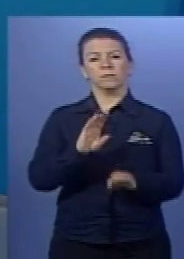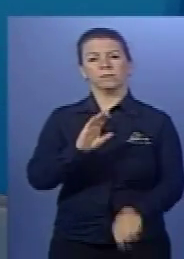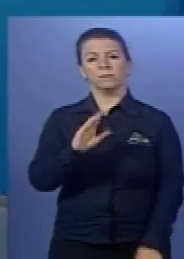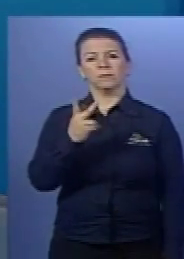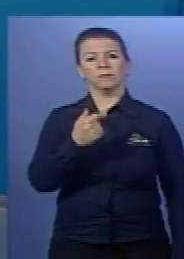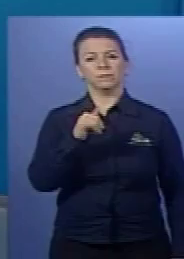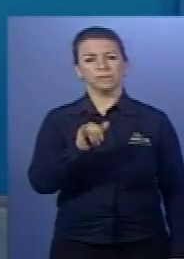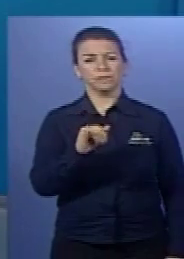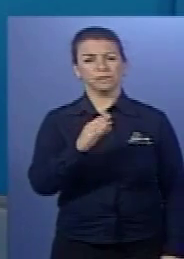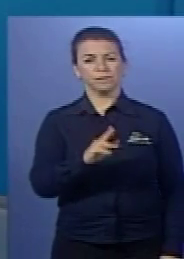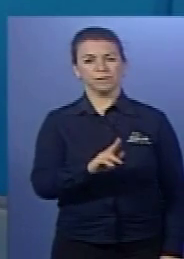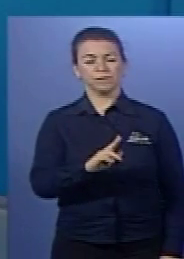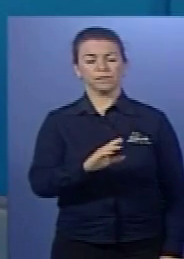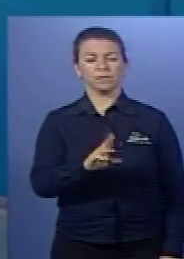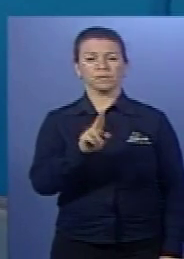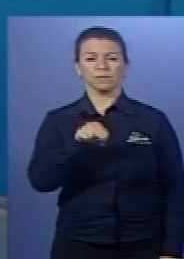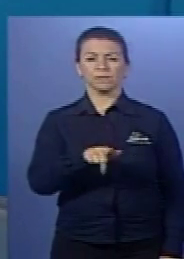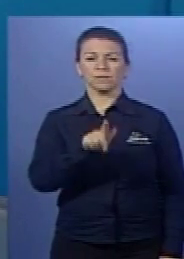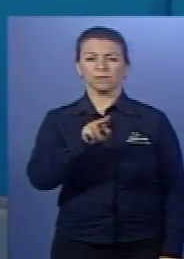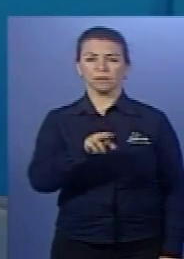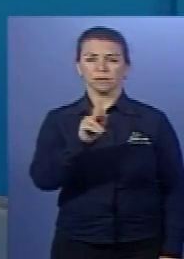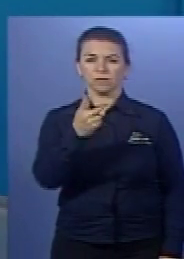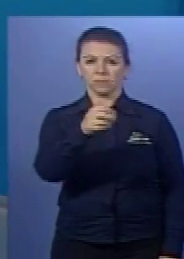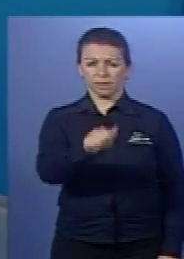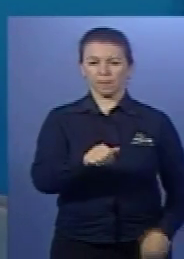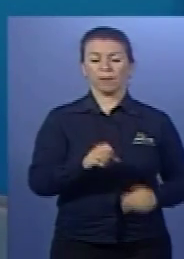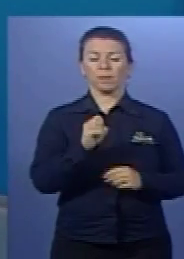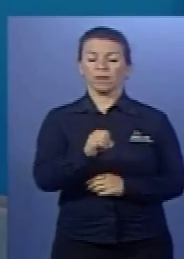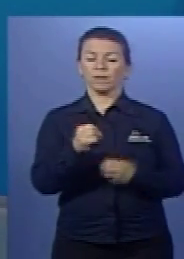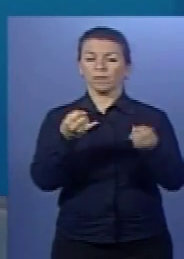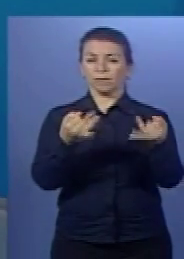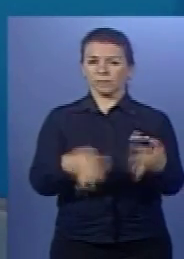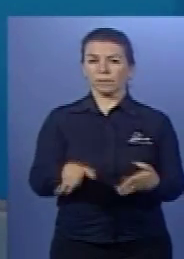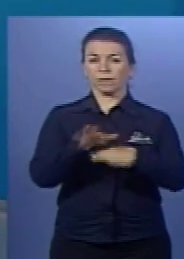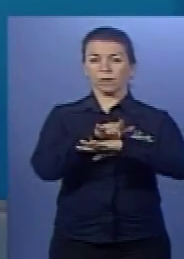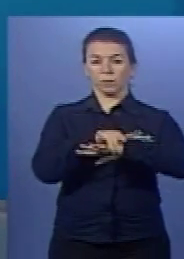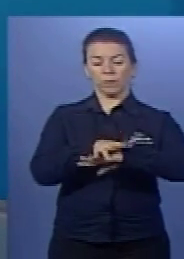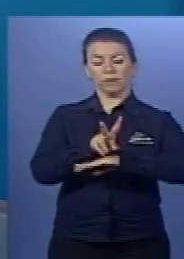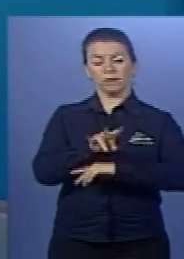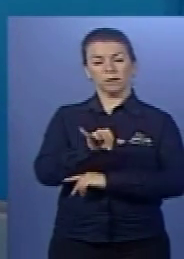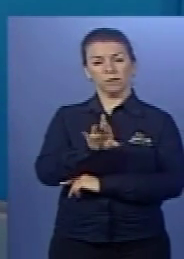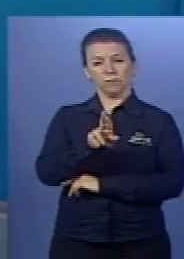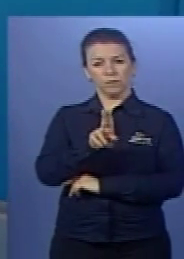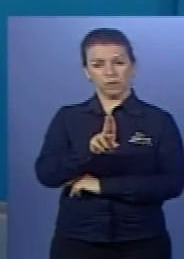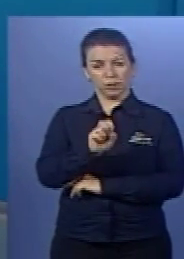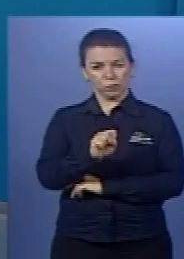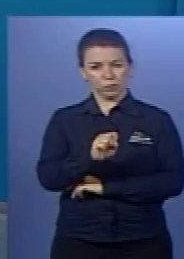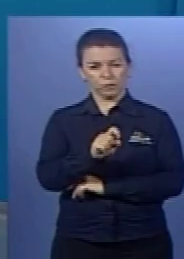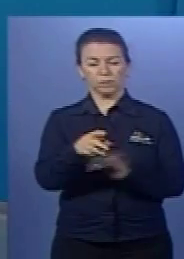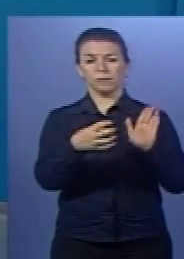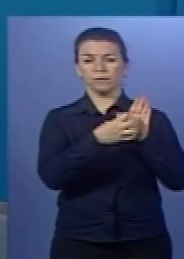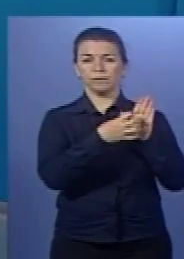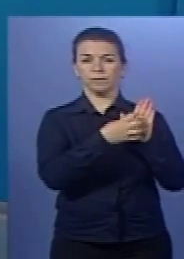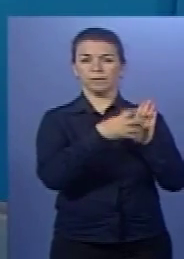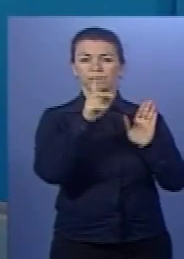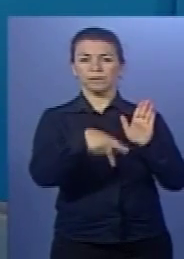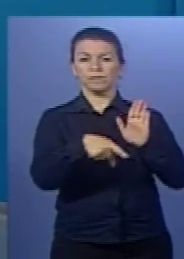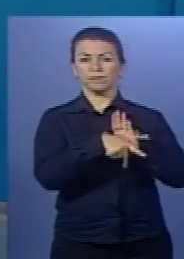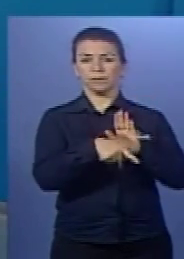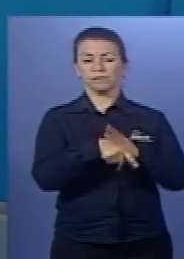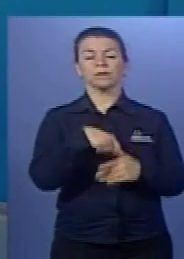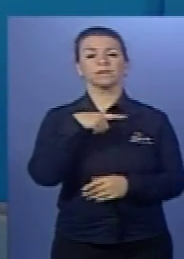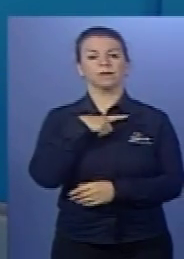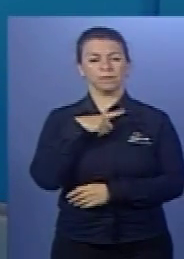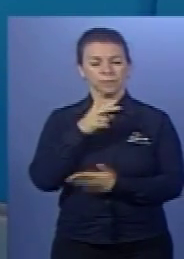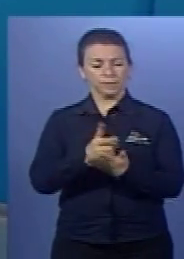aproveitar e fazer uma rápida abordagem. Lembre, quando você fala em doença virótica, prova, a AIDS é uma das doenças que cai